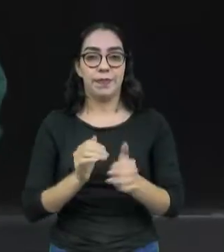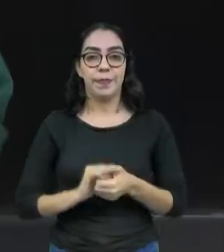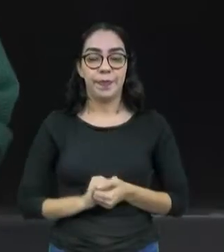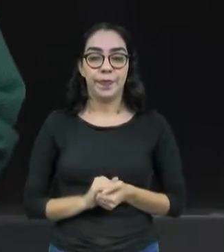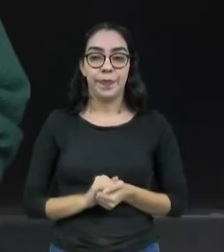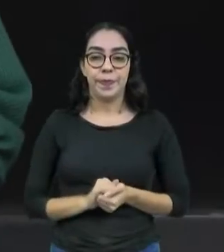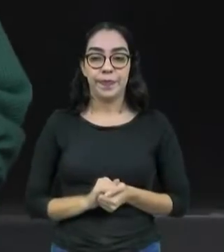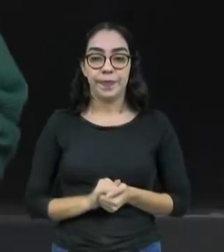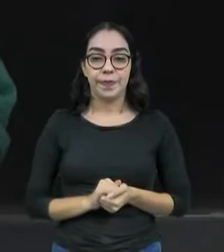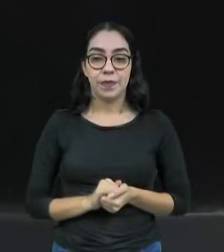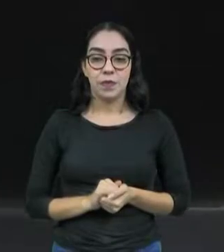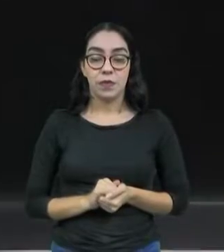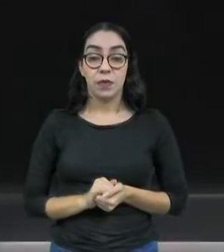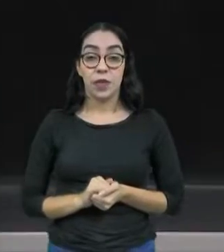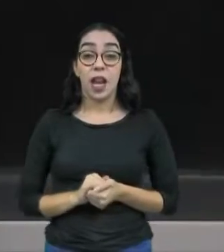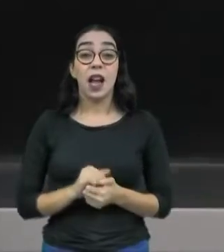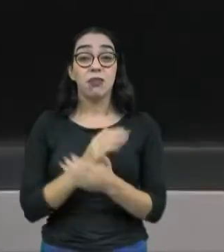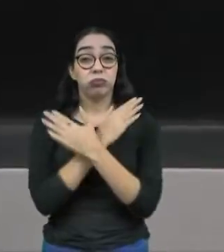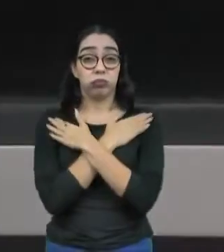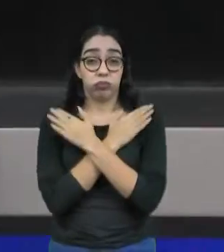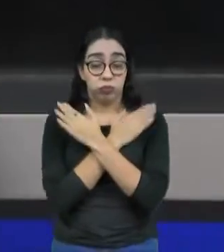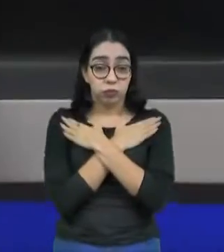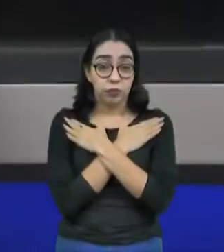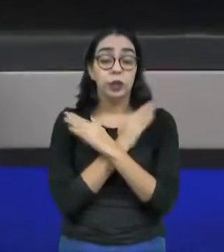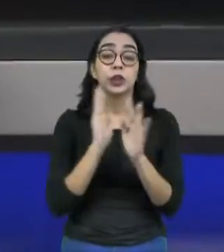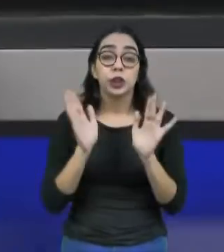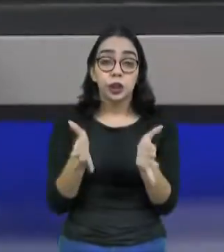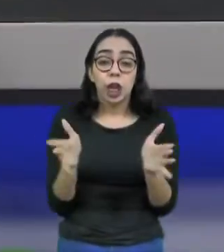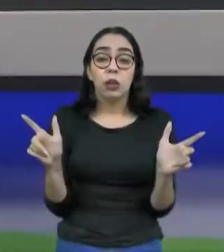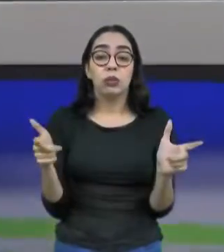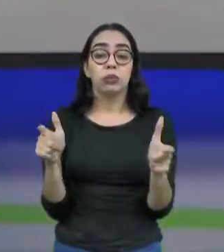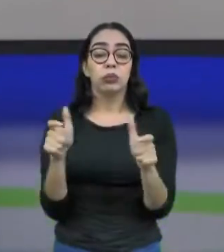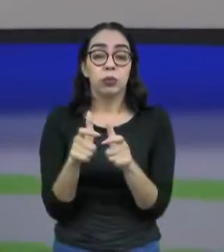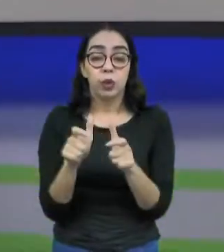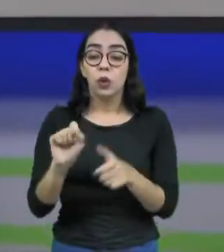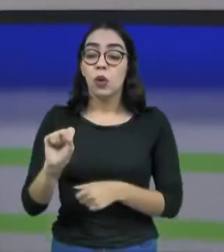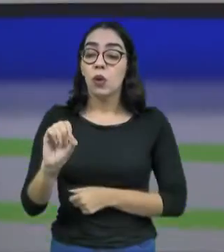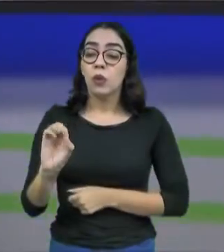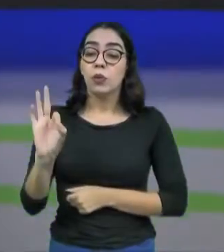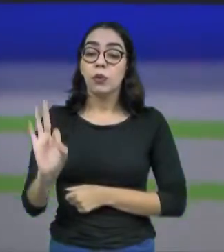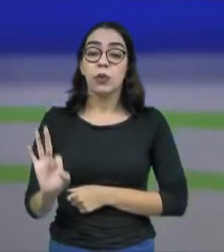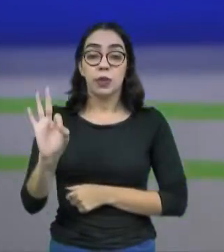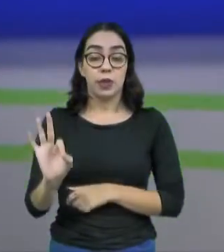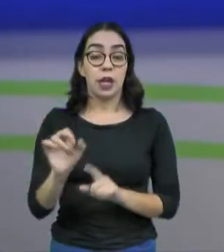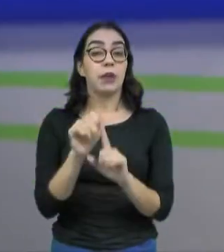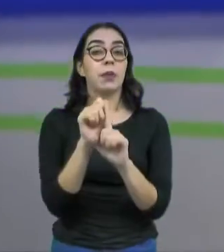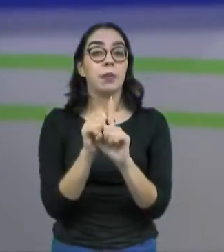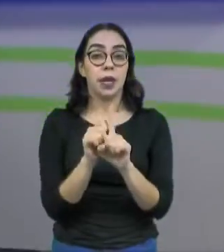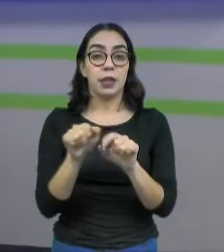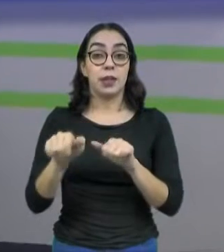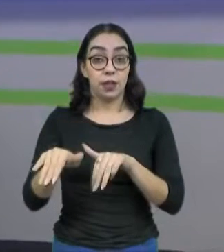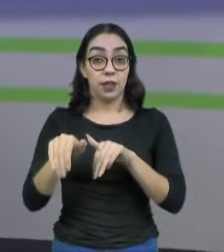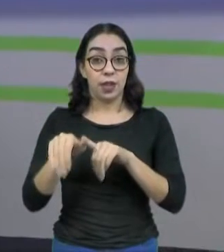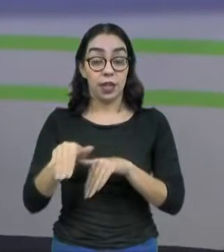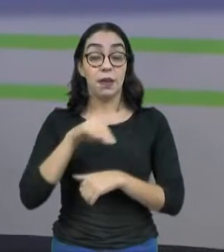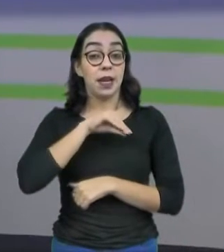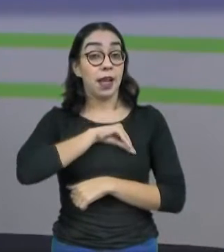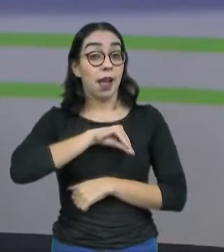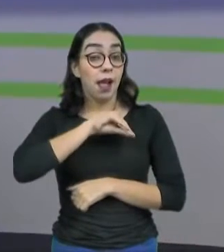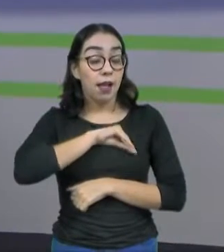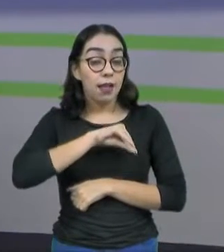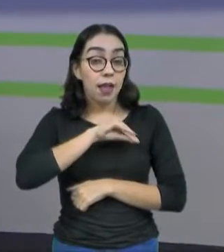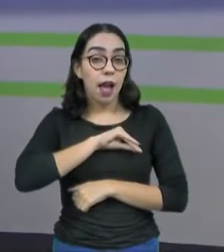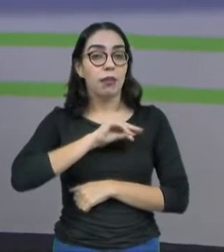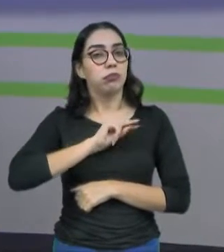O desemprego recuou pouco mais de 8% em setembro e a renda subiu pela primeira vez